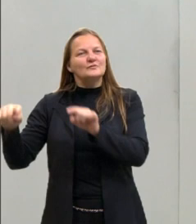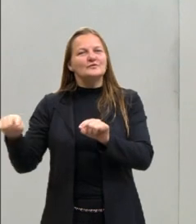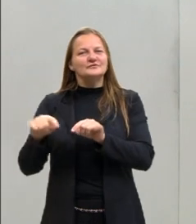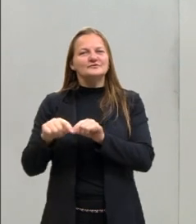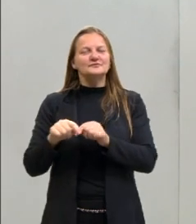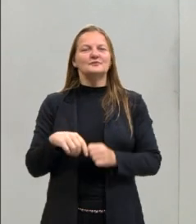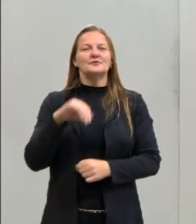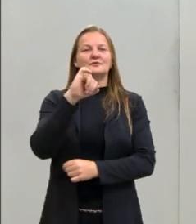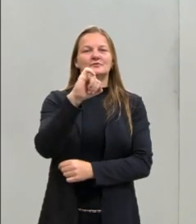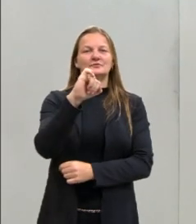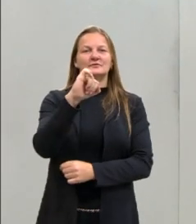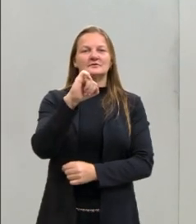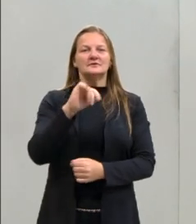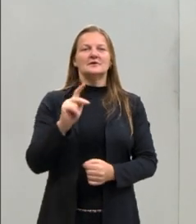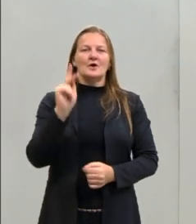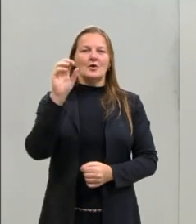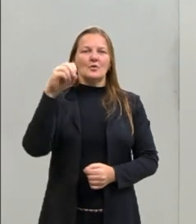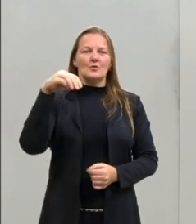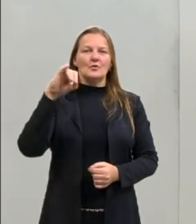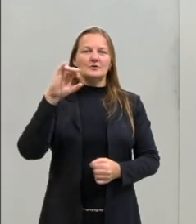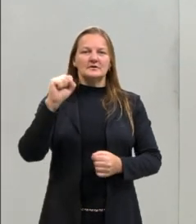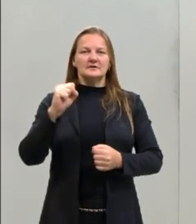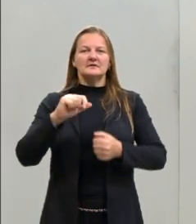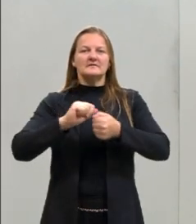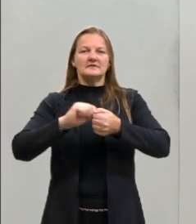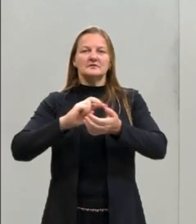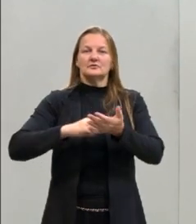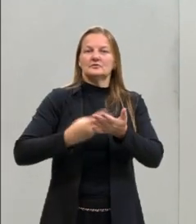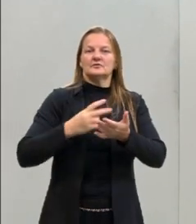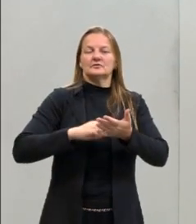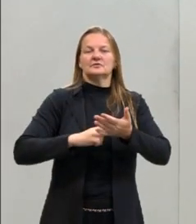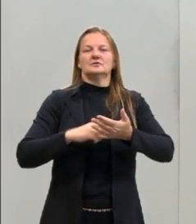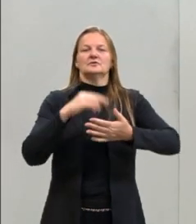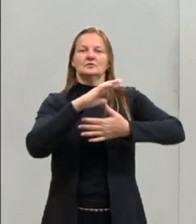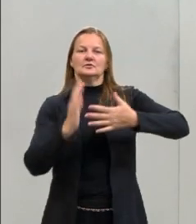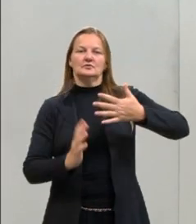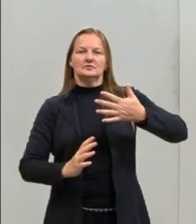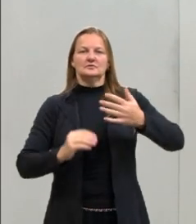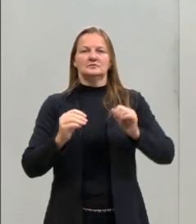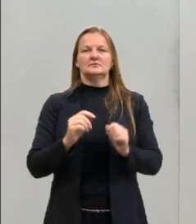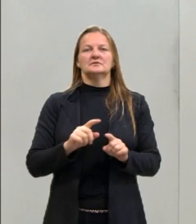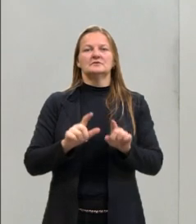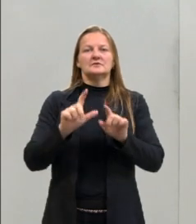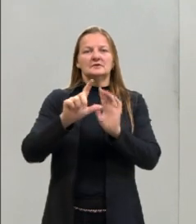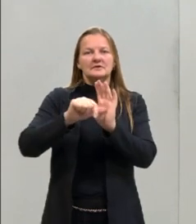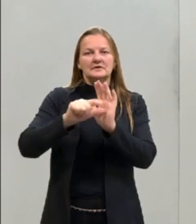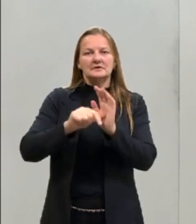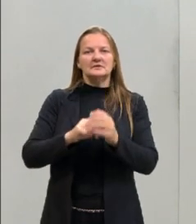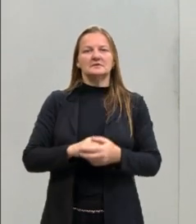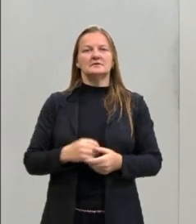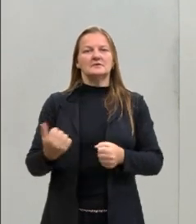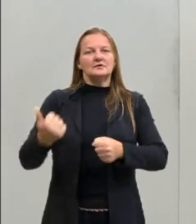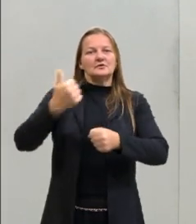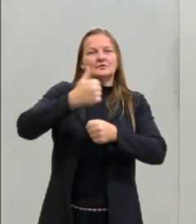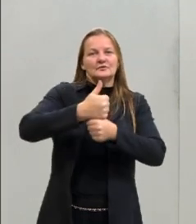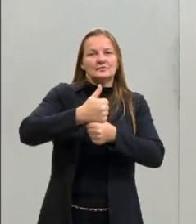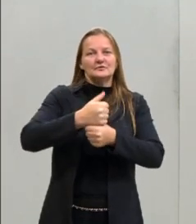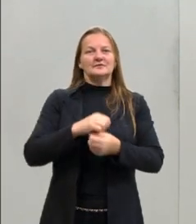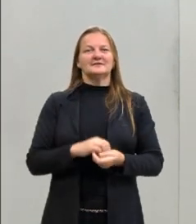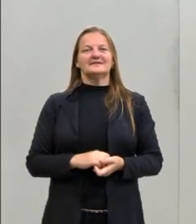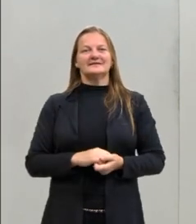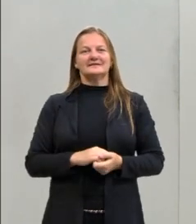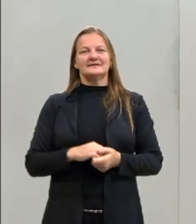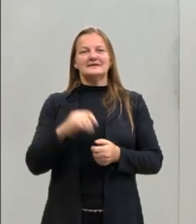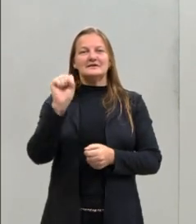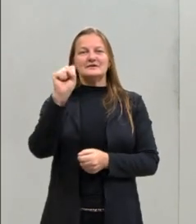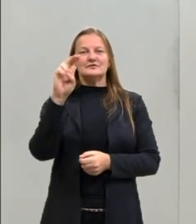a gente tem a Lucimeia Koenig fazendo a tradução para Libras, nossa intérprete, e depois ela vai também trocar ali